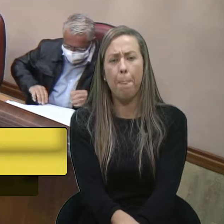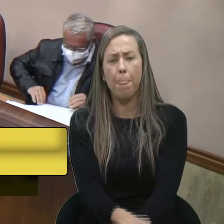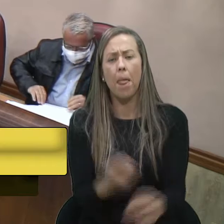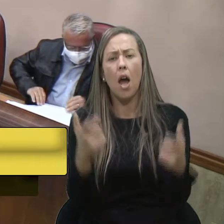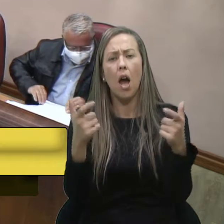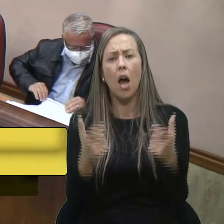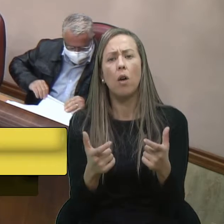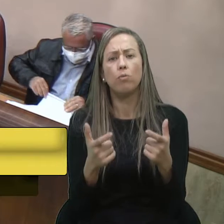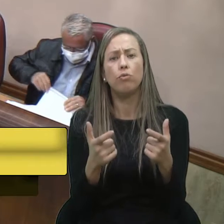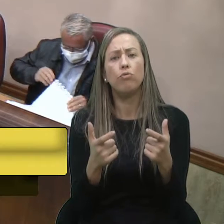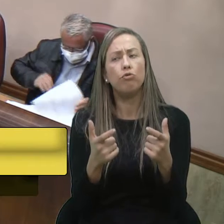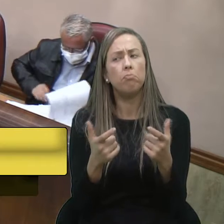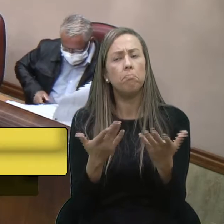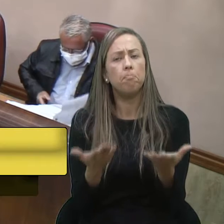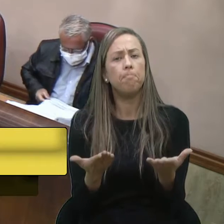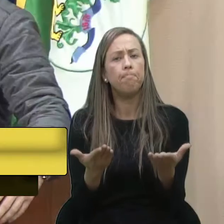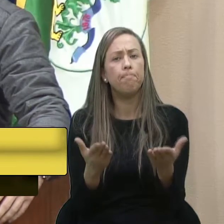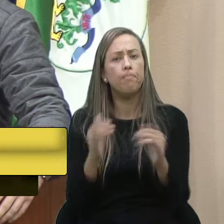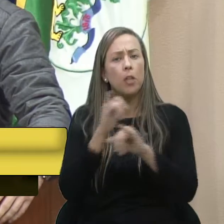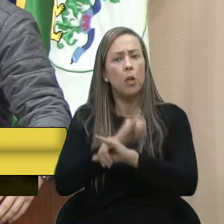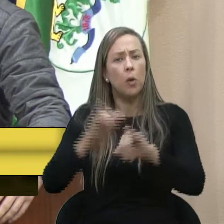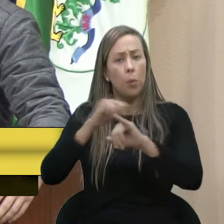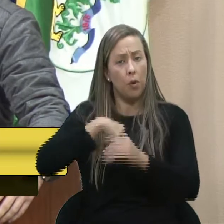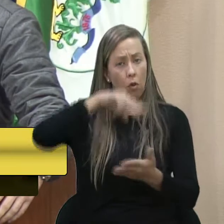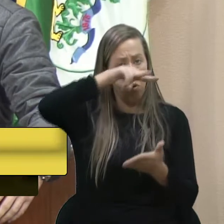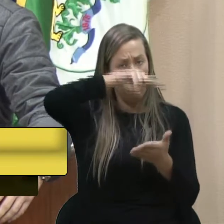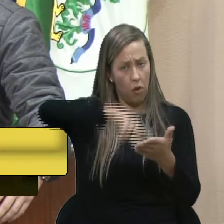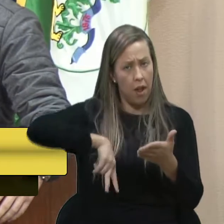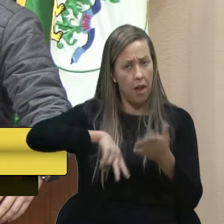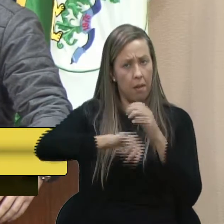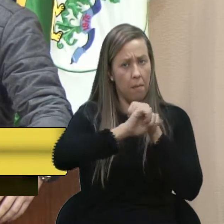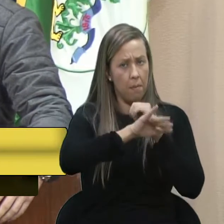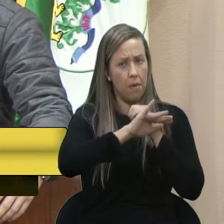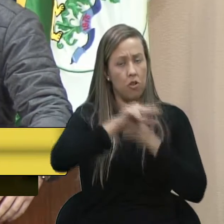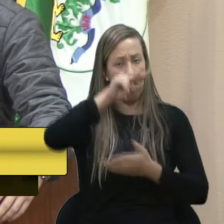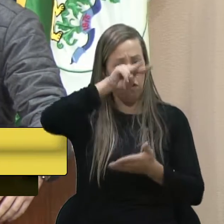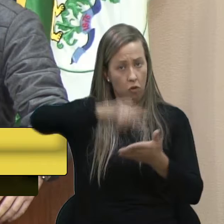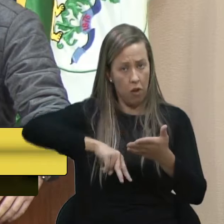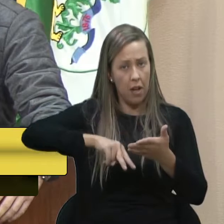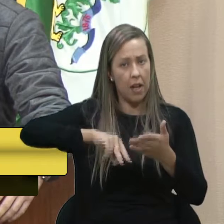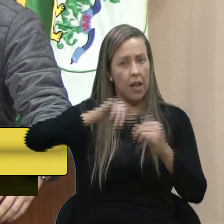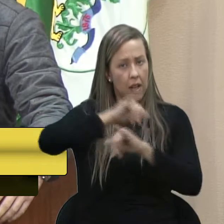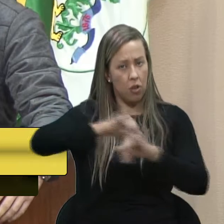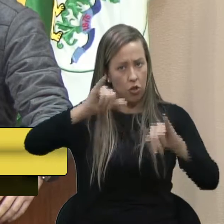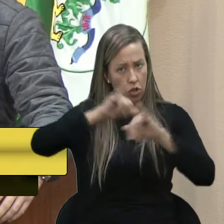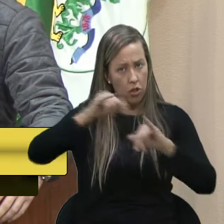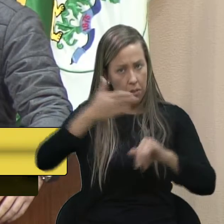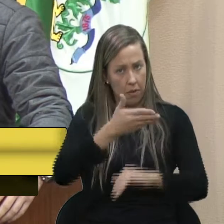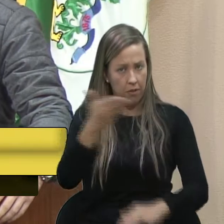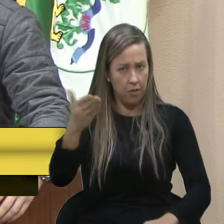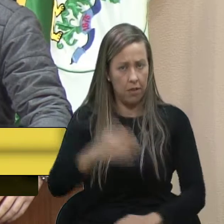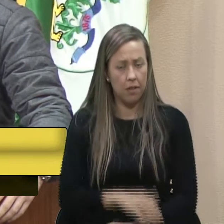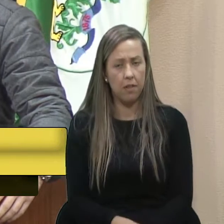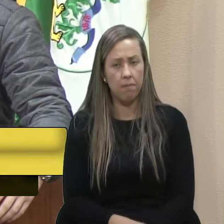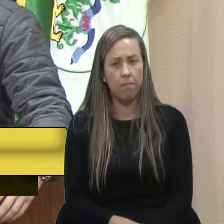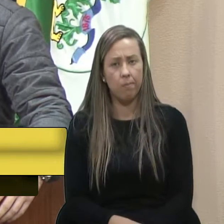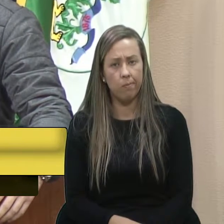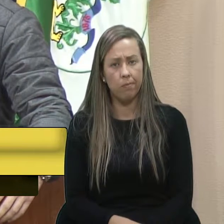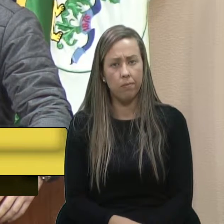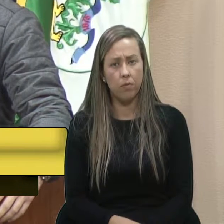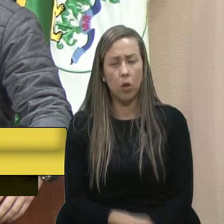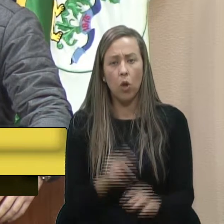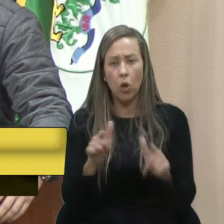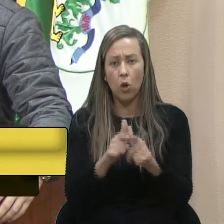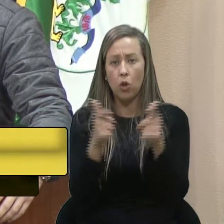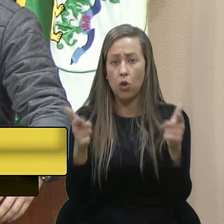foi noticiado, e vou ler a matéria para vocês aqui, no